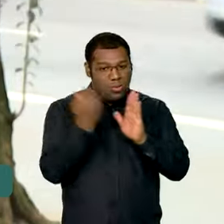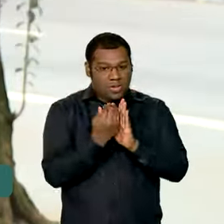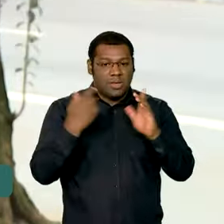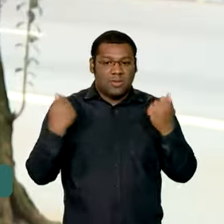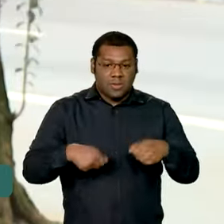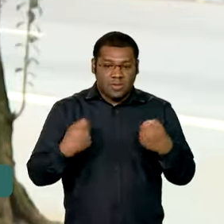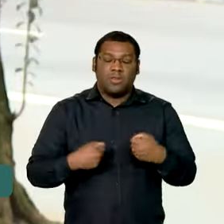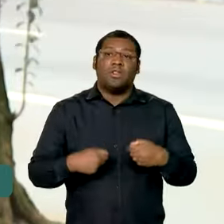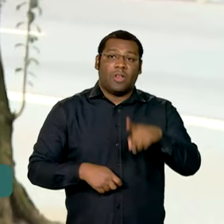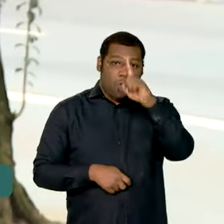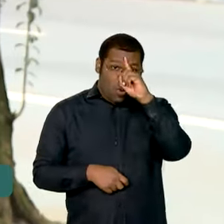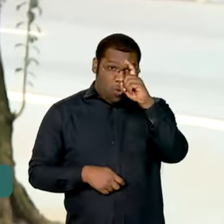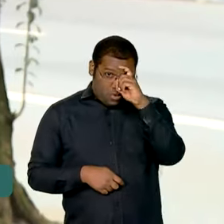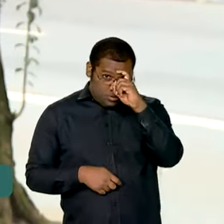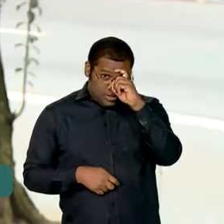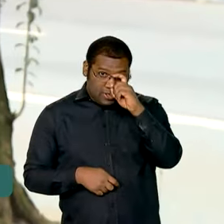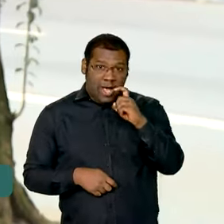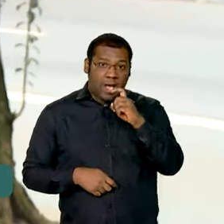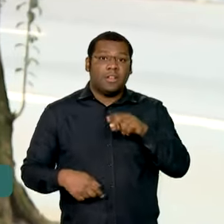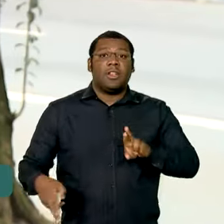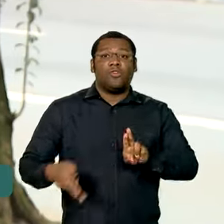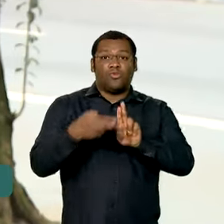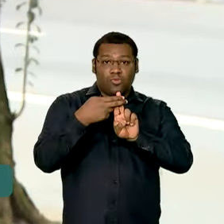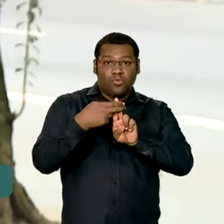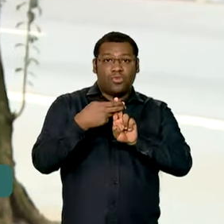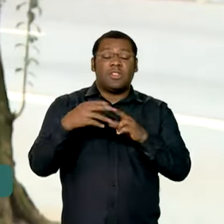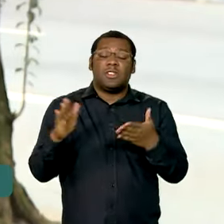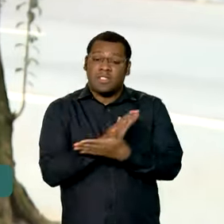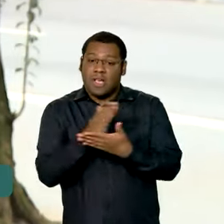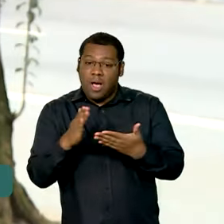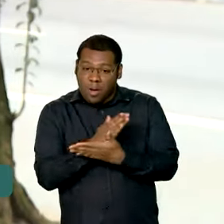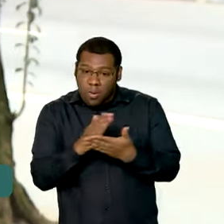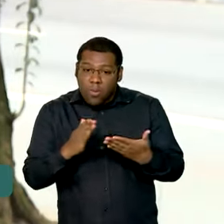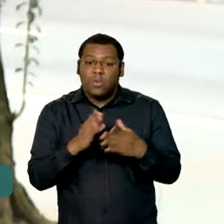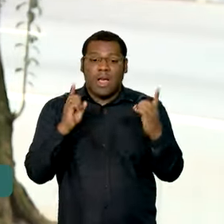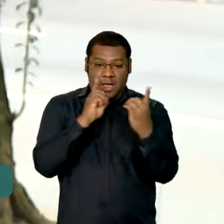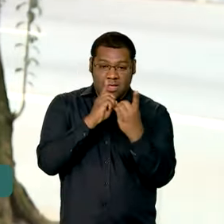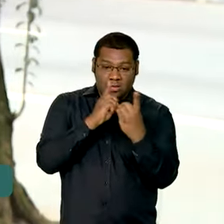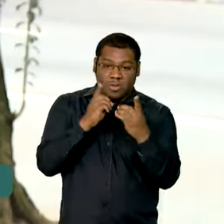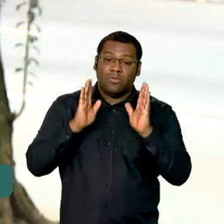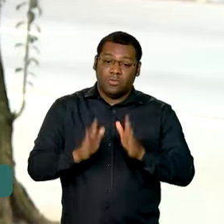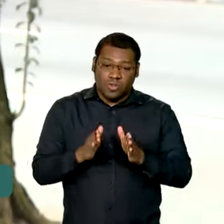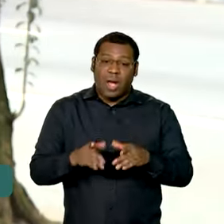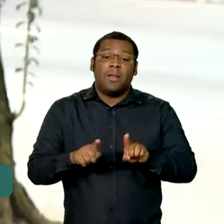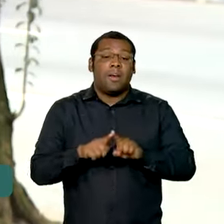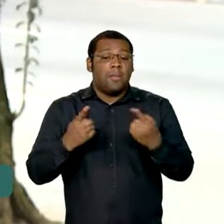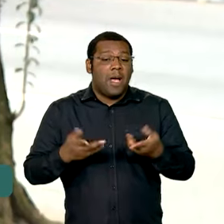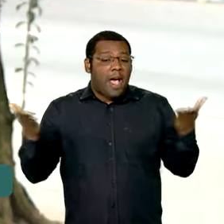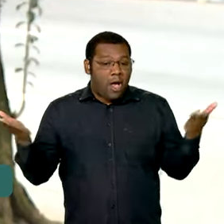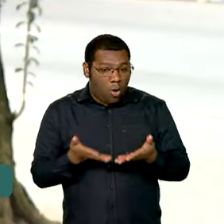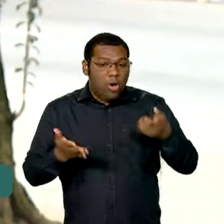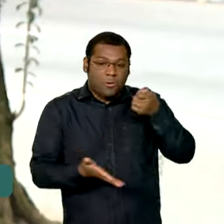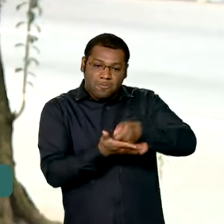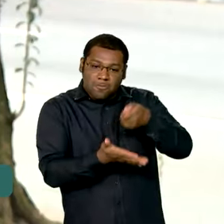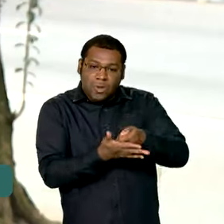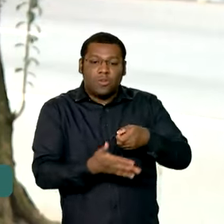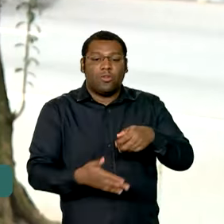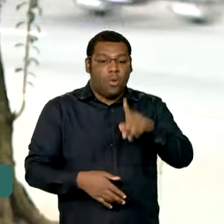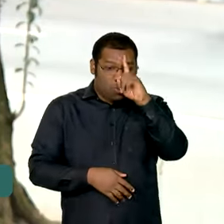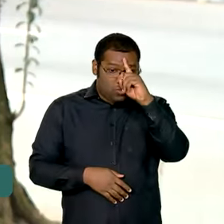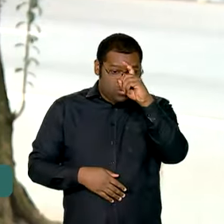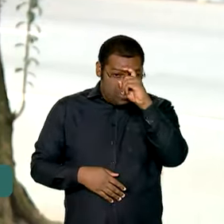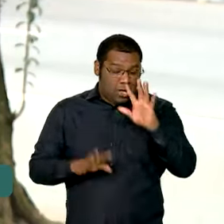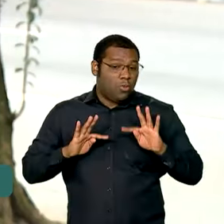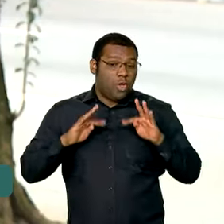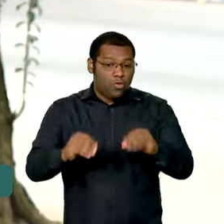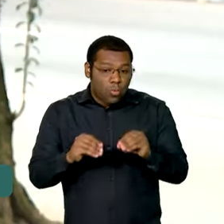SUS já oferecem este serviço, mas agora ele é obrigatório e garante a privacidade. Então, a mulher vai ser